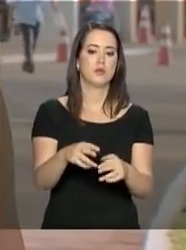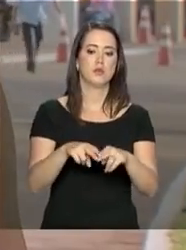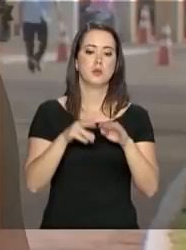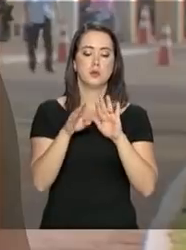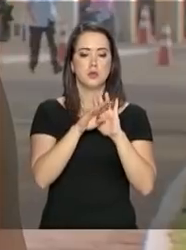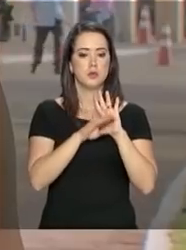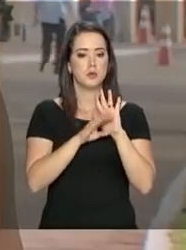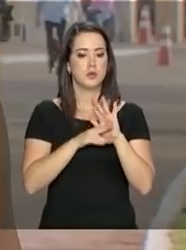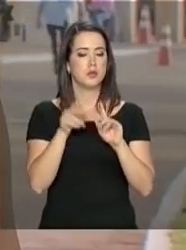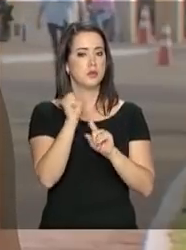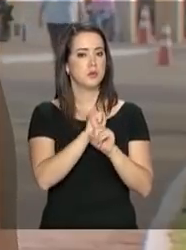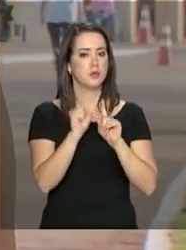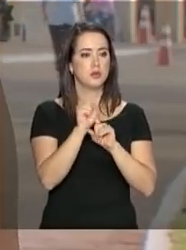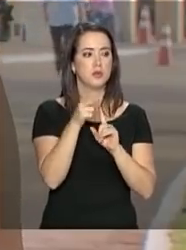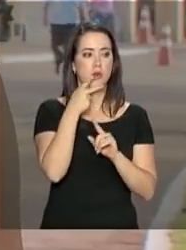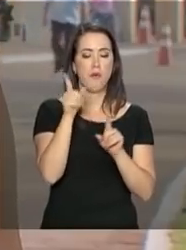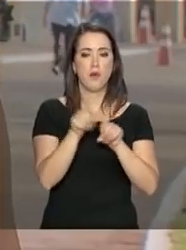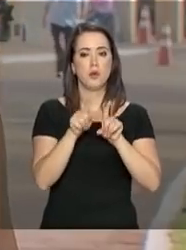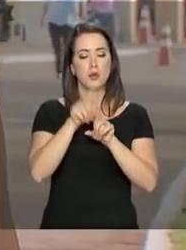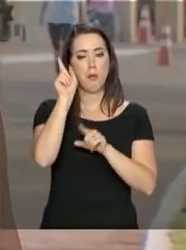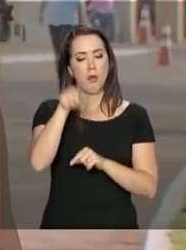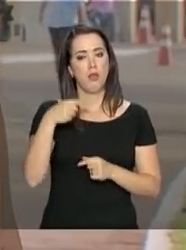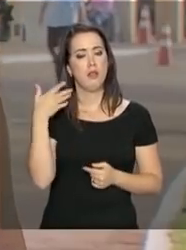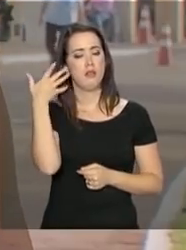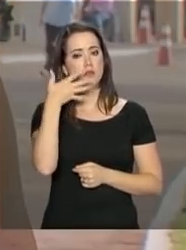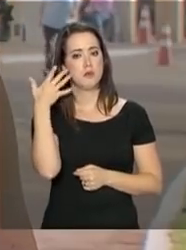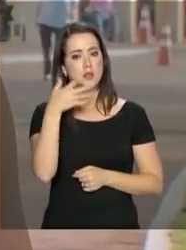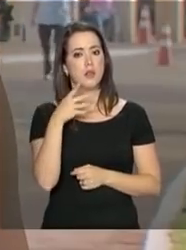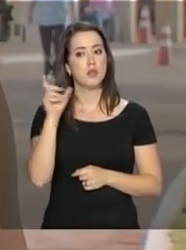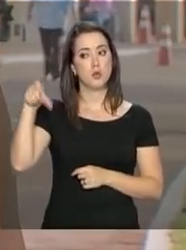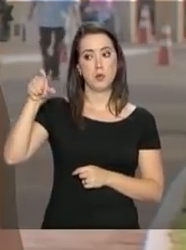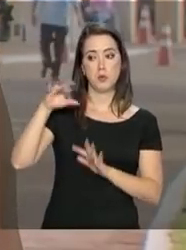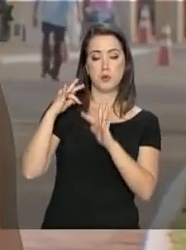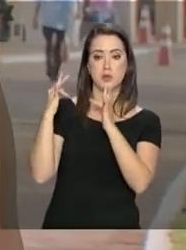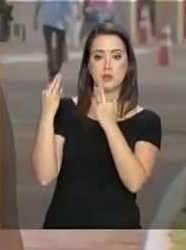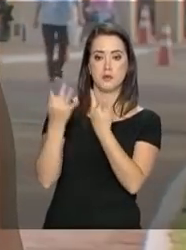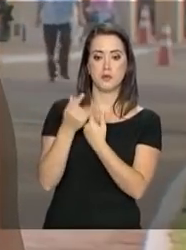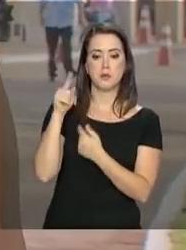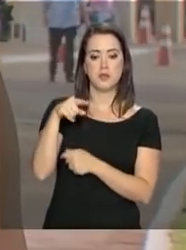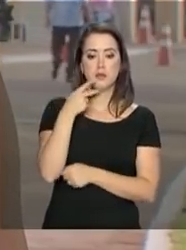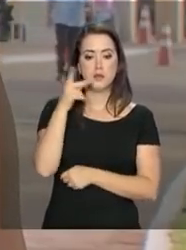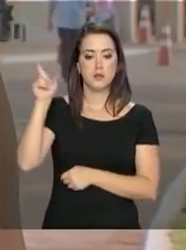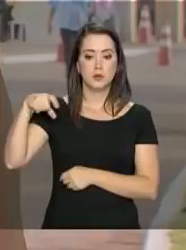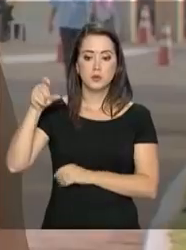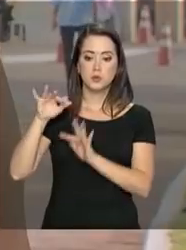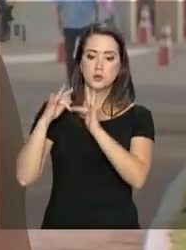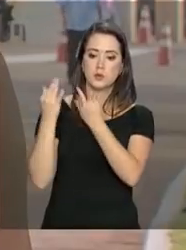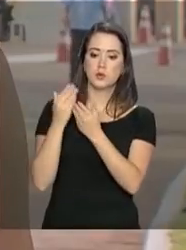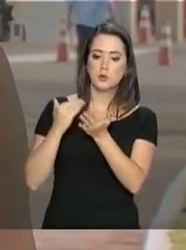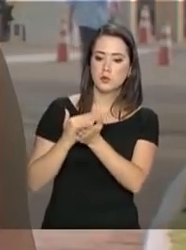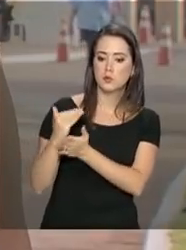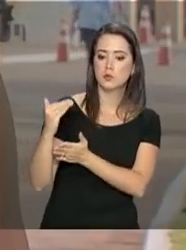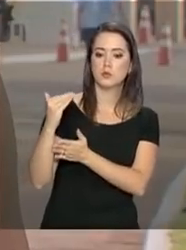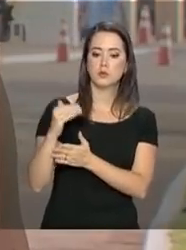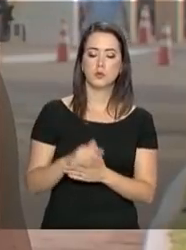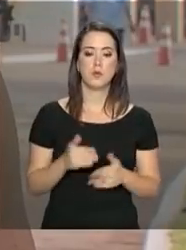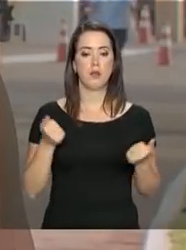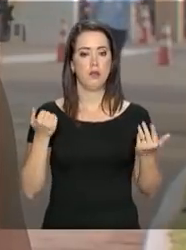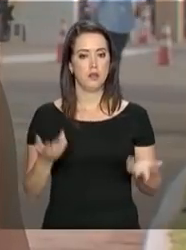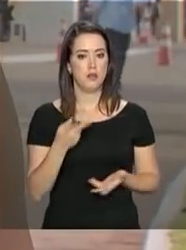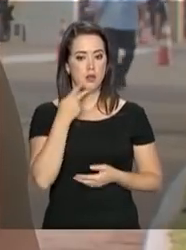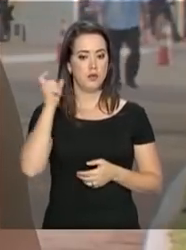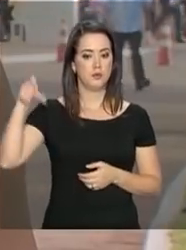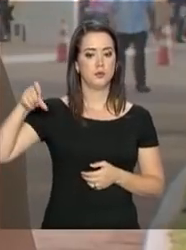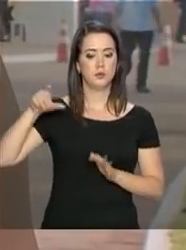sobre os programas sociais e comentou, inclusive, sobre o Bolsa Família. Disse que o Bolsa Família continua. E sobre o